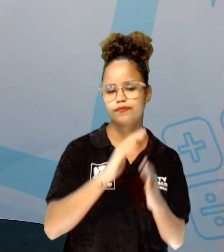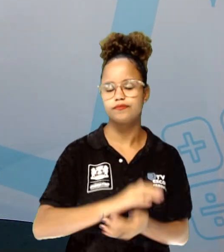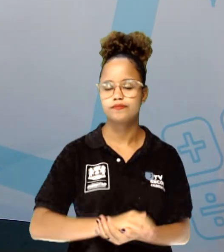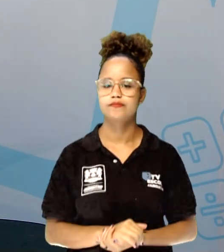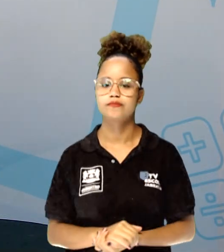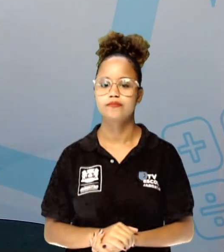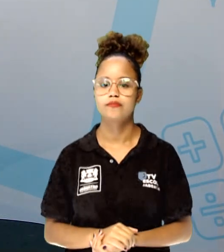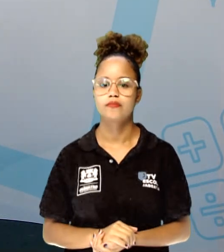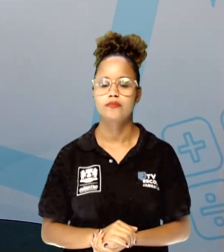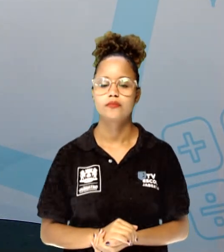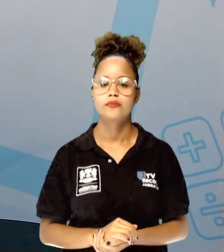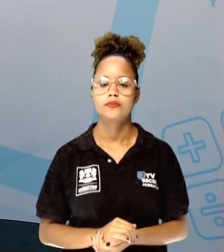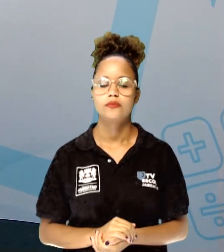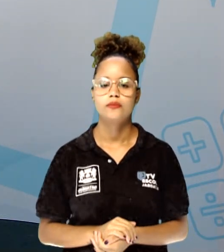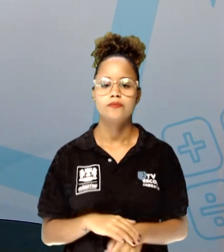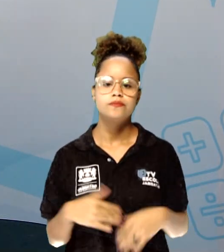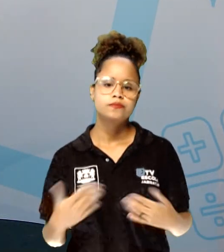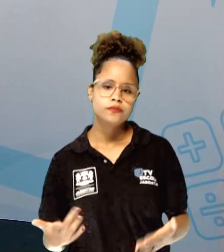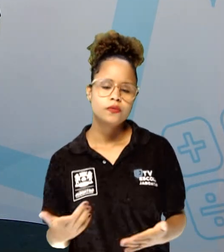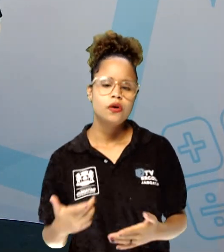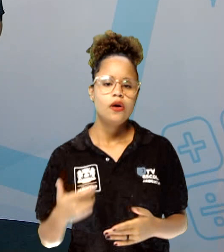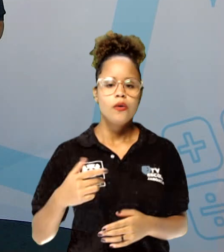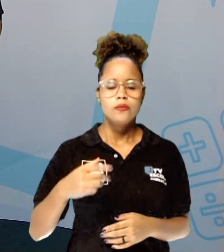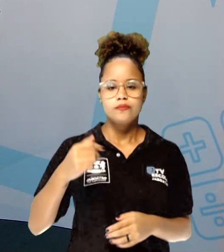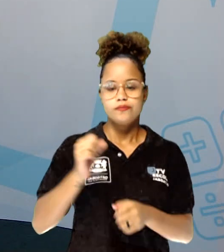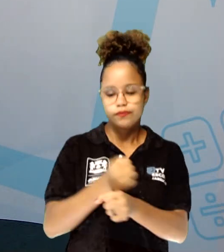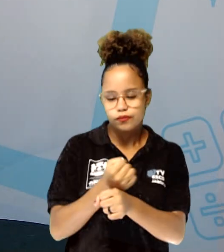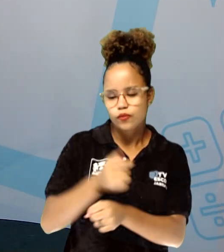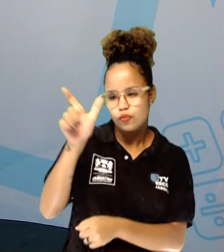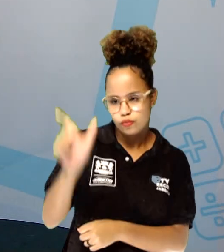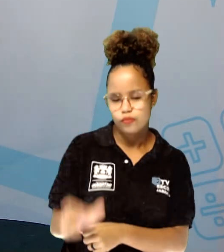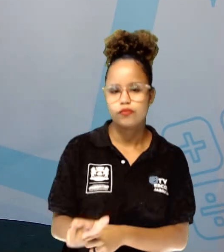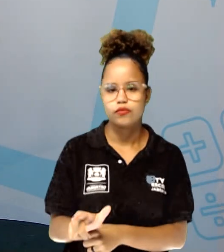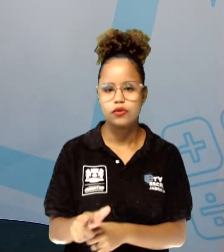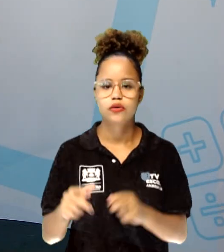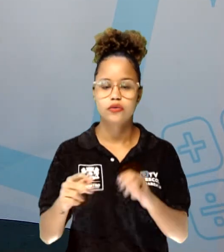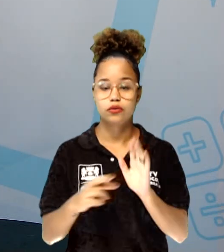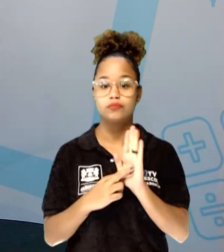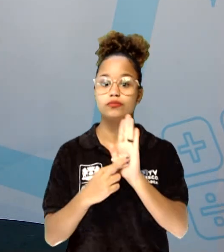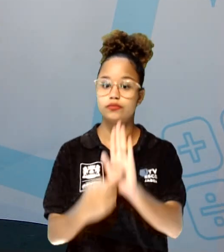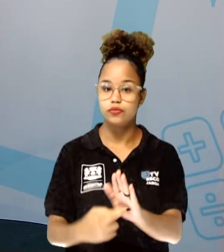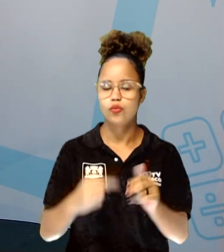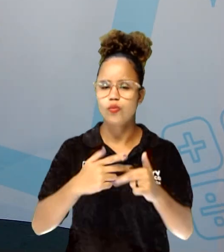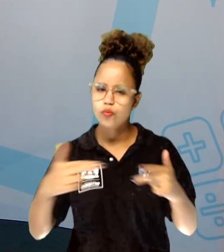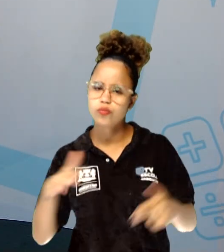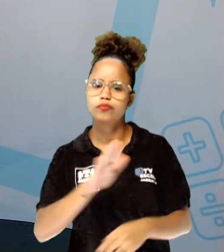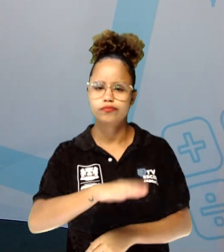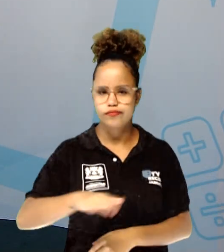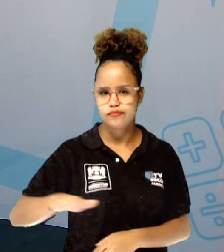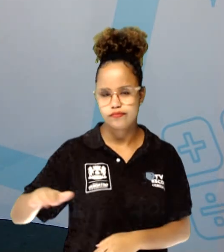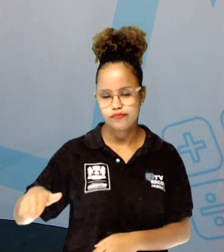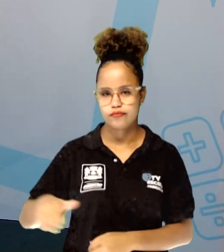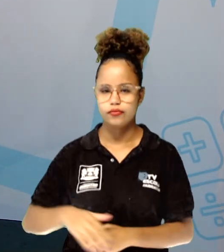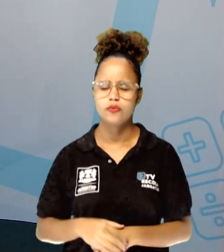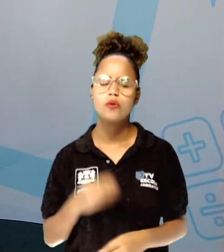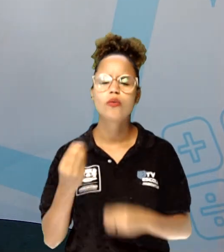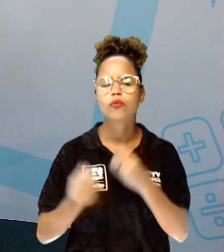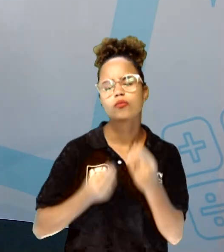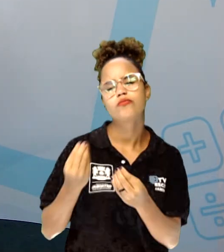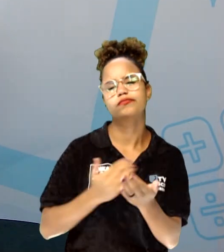E, geralmente, as suas obras sempre retratam coisas da infância. Como isso começou?